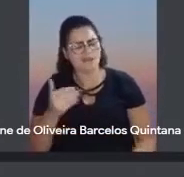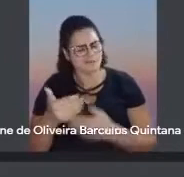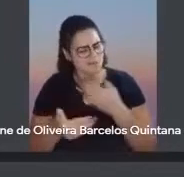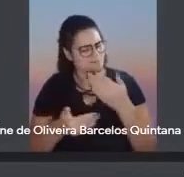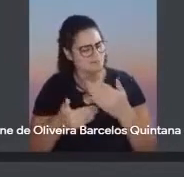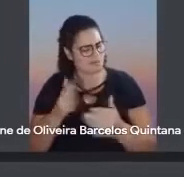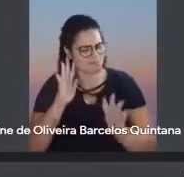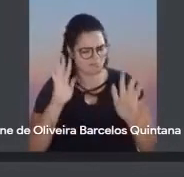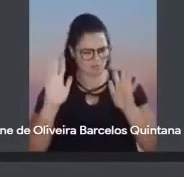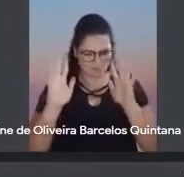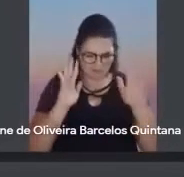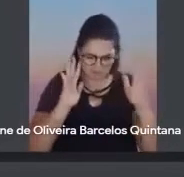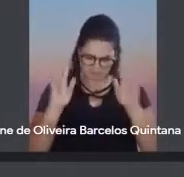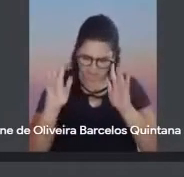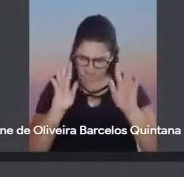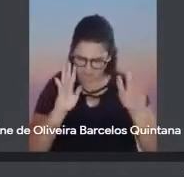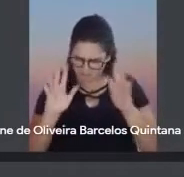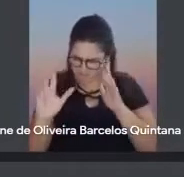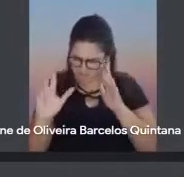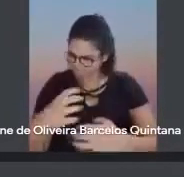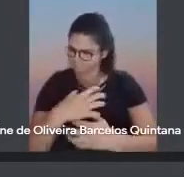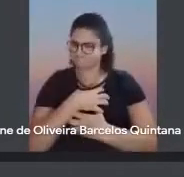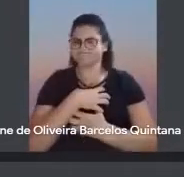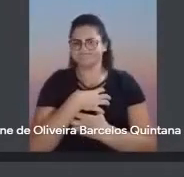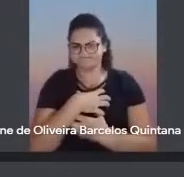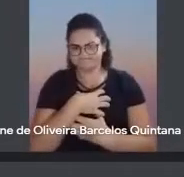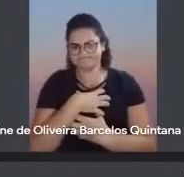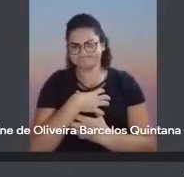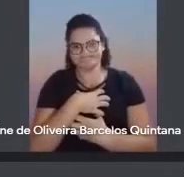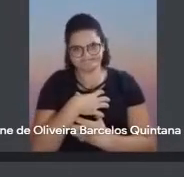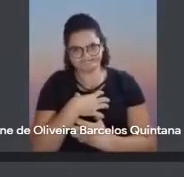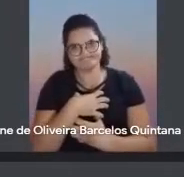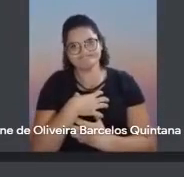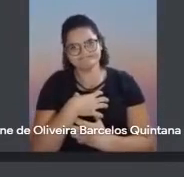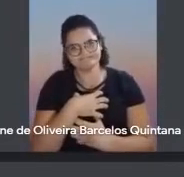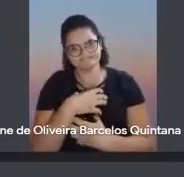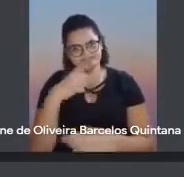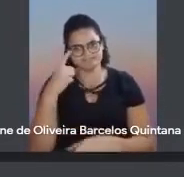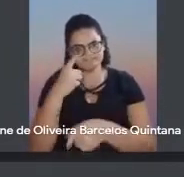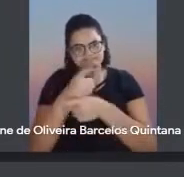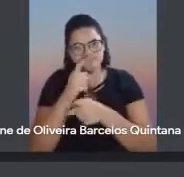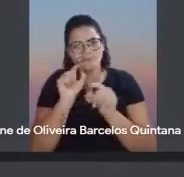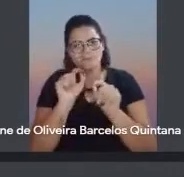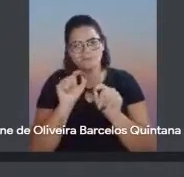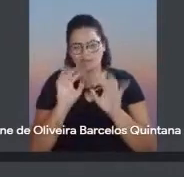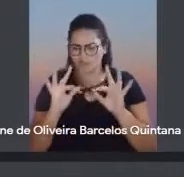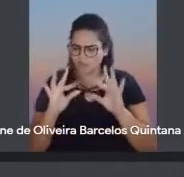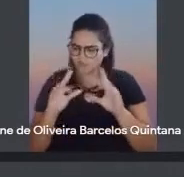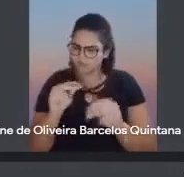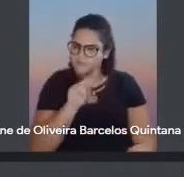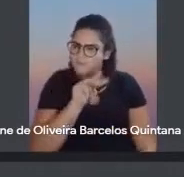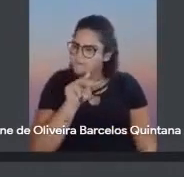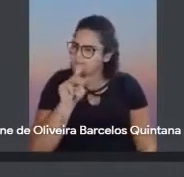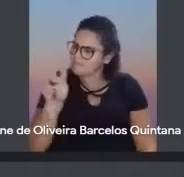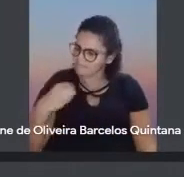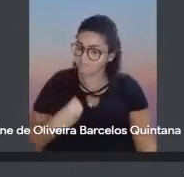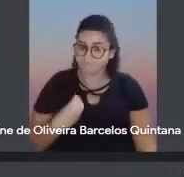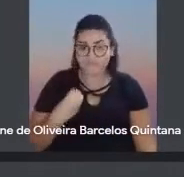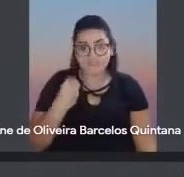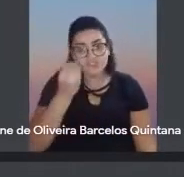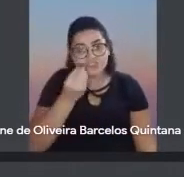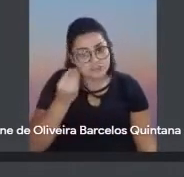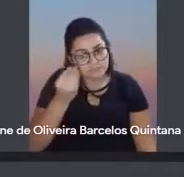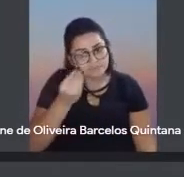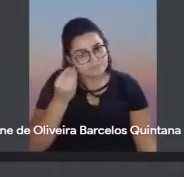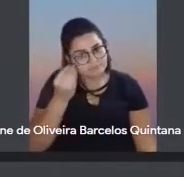completamente tomado por um encontro com tudo aquilo que ele vive, né? E, nesse